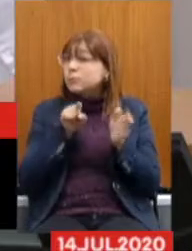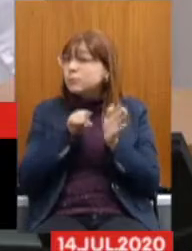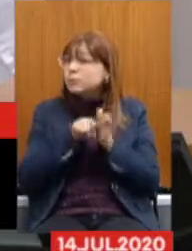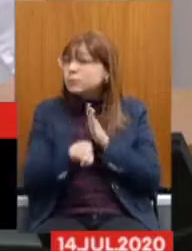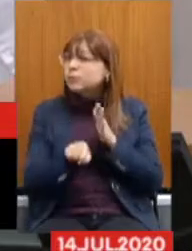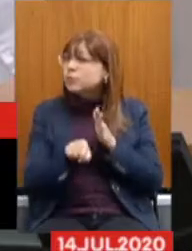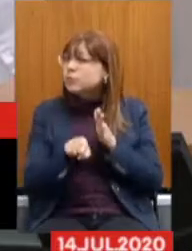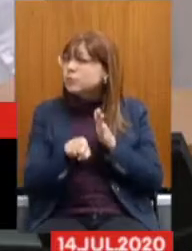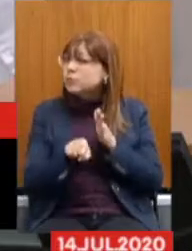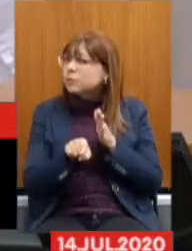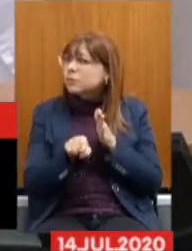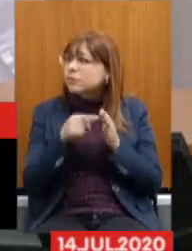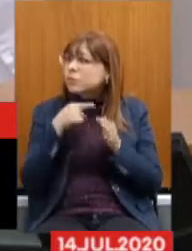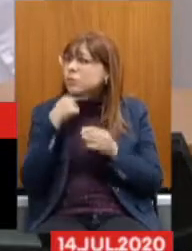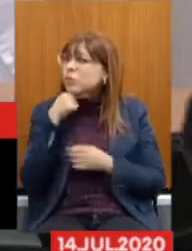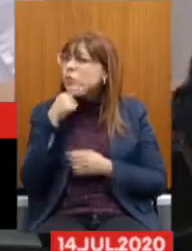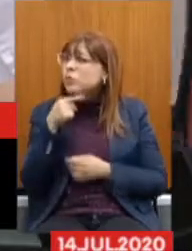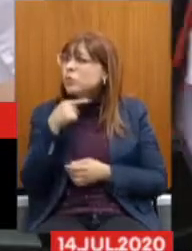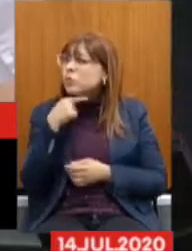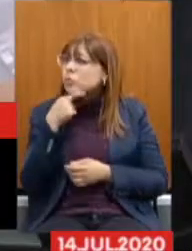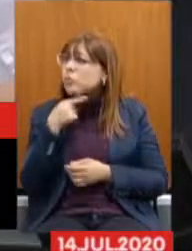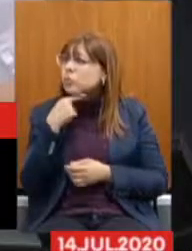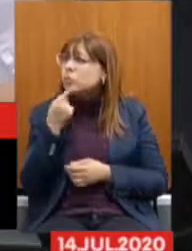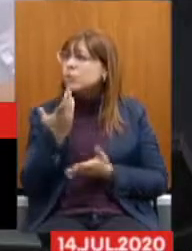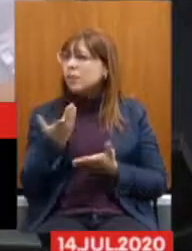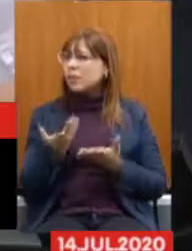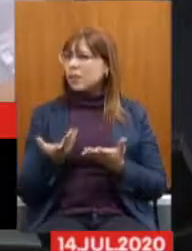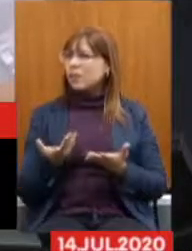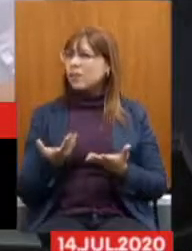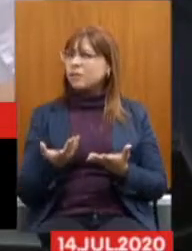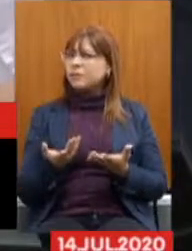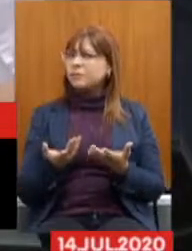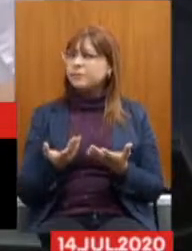Essa Essa história De que